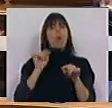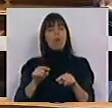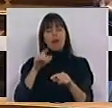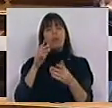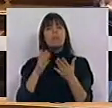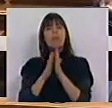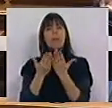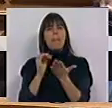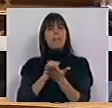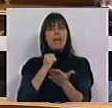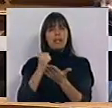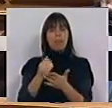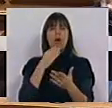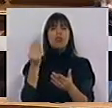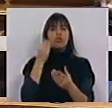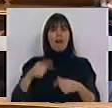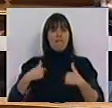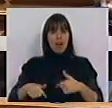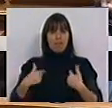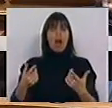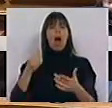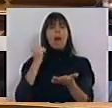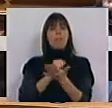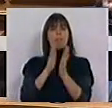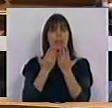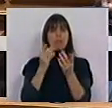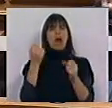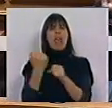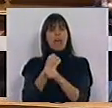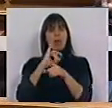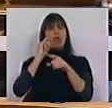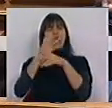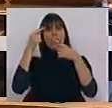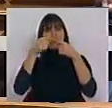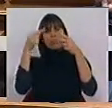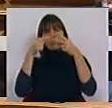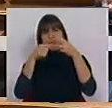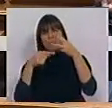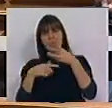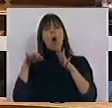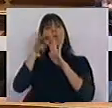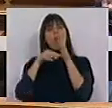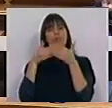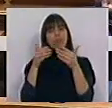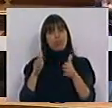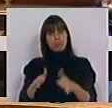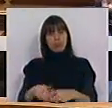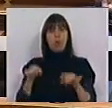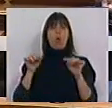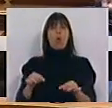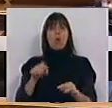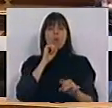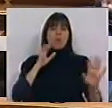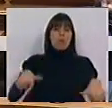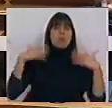lançou o Passaporte PME, o Impulso Jovem, o Passaporte Emprego e outros programas que lançou e que veio hoje, se quer dizer,